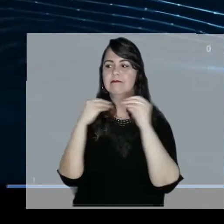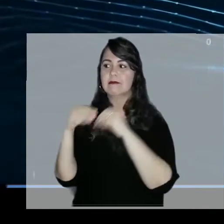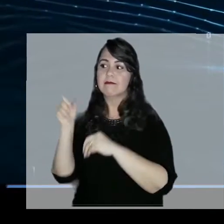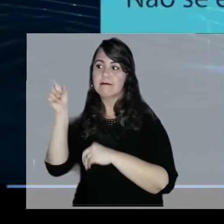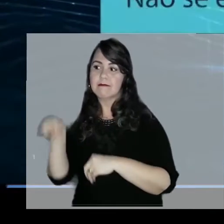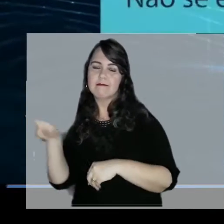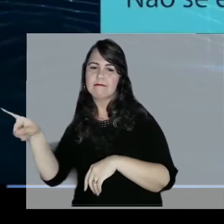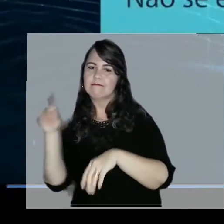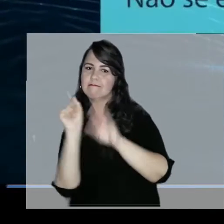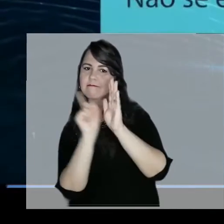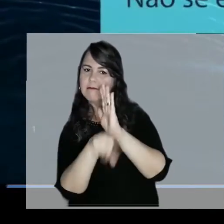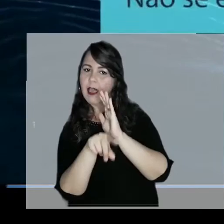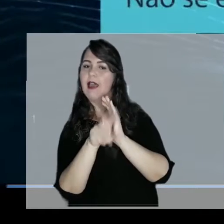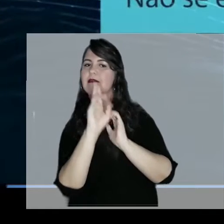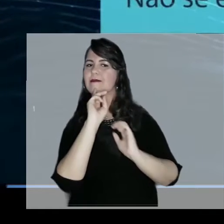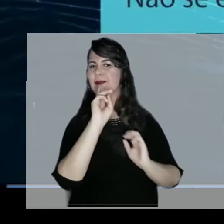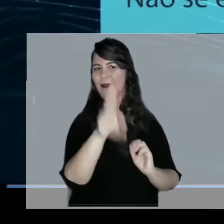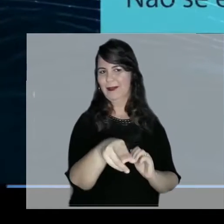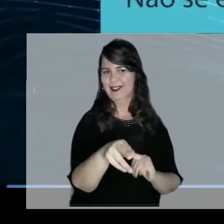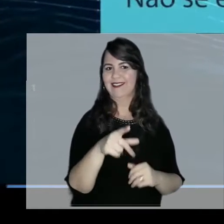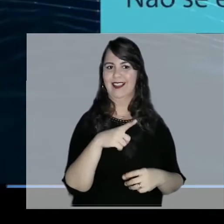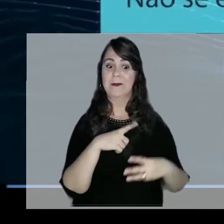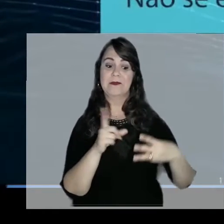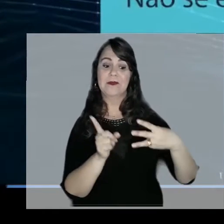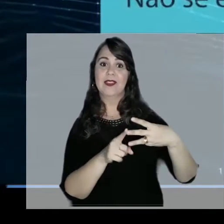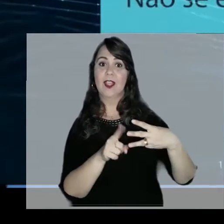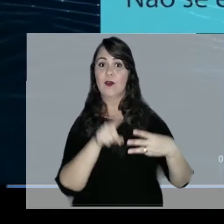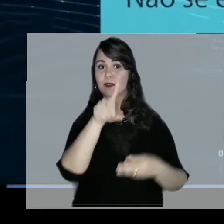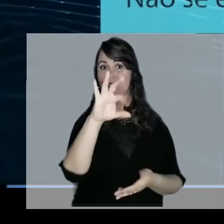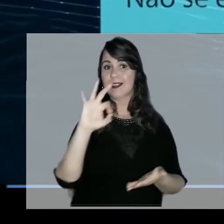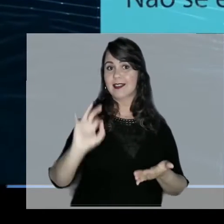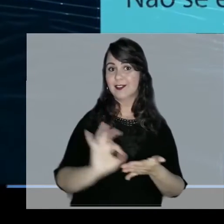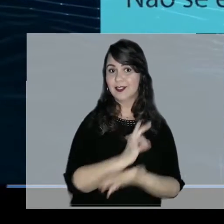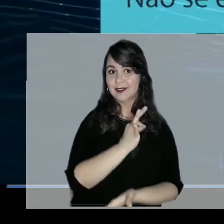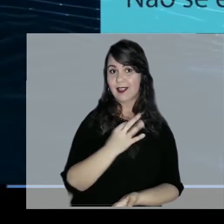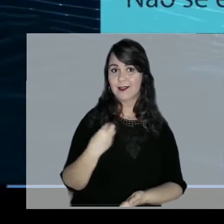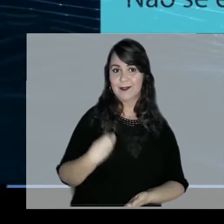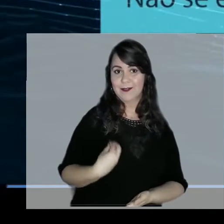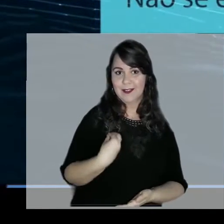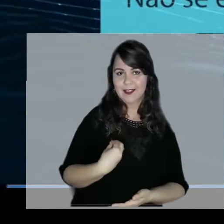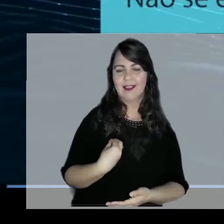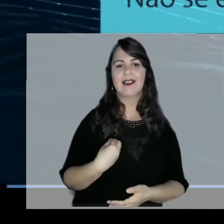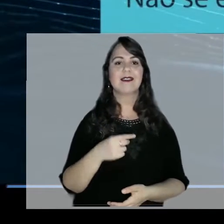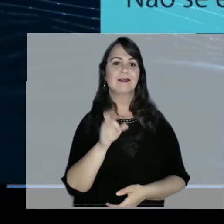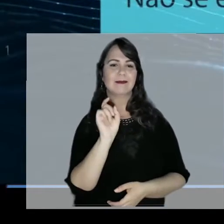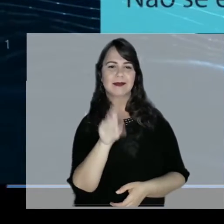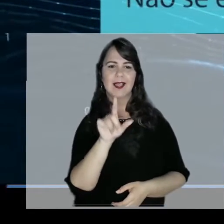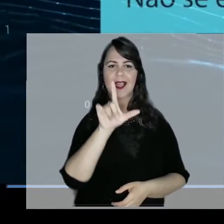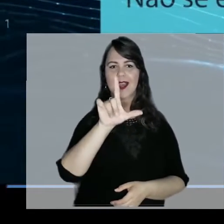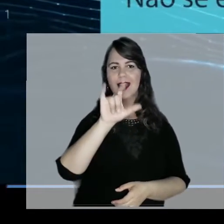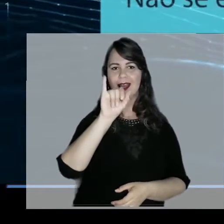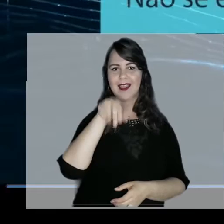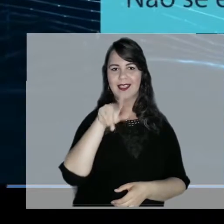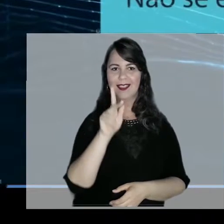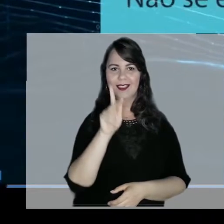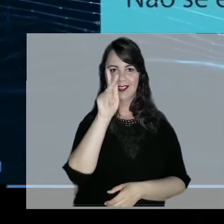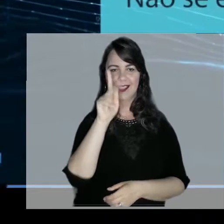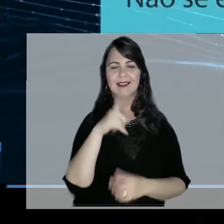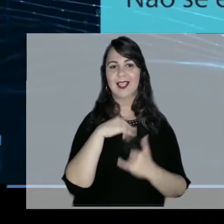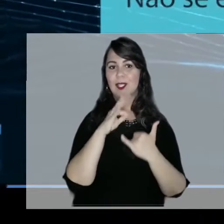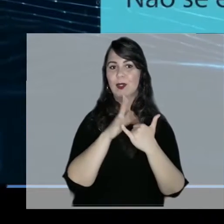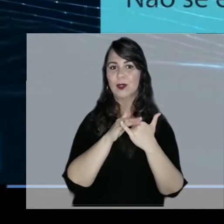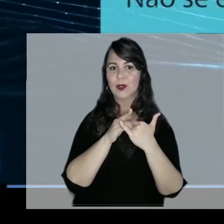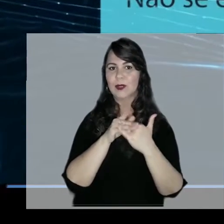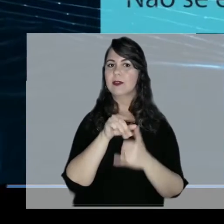palestra. Não se esqueça de registrar a sua participação a cada dia, clicando no link indicado na descrição